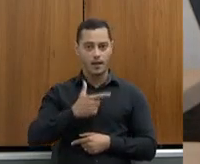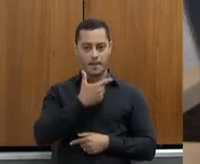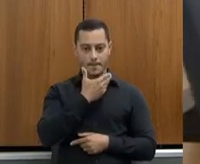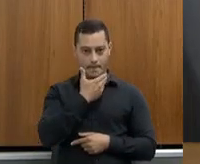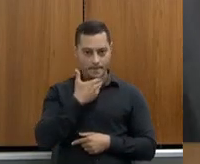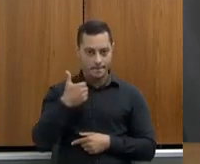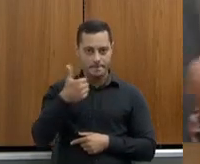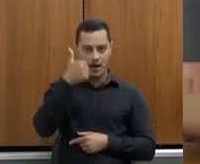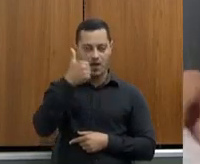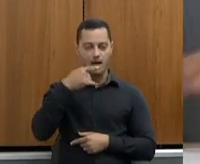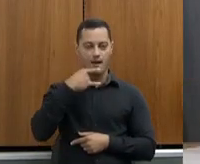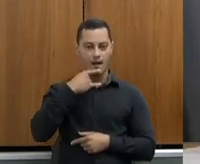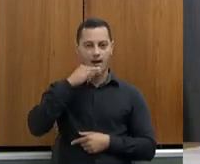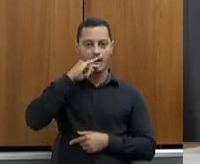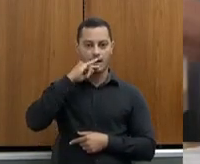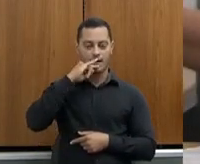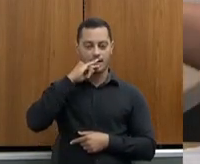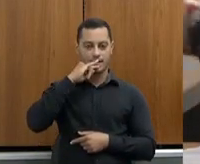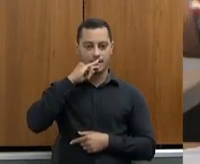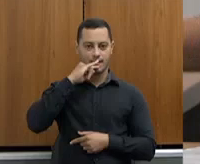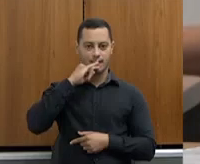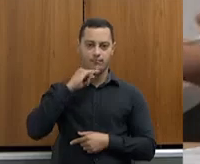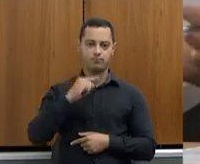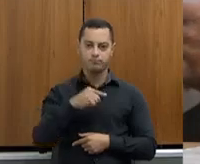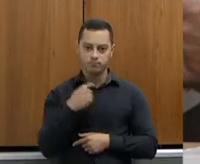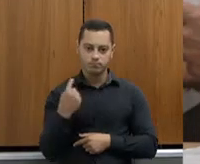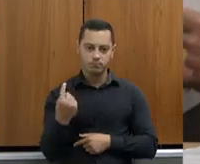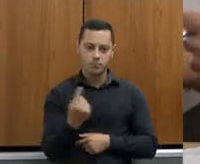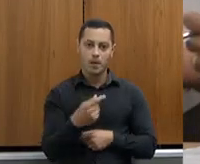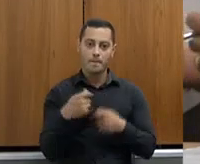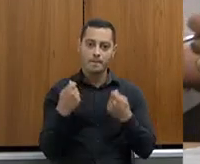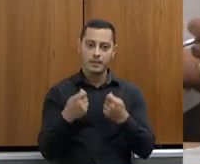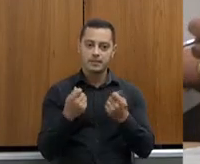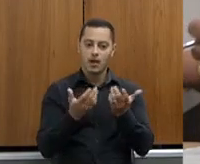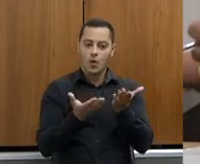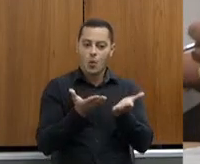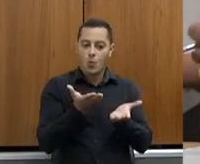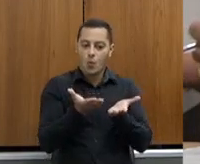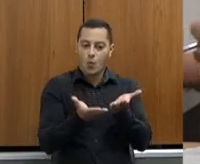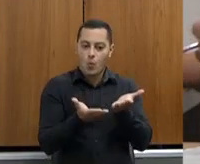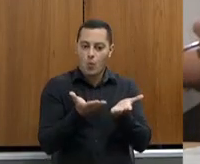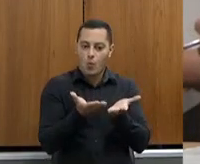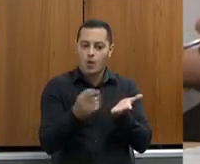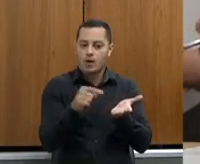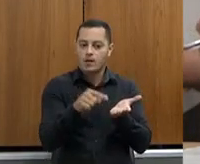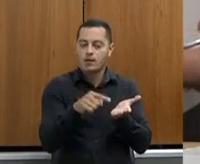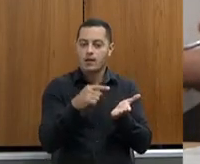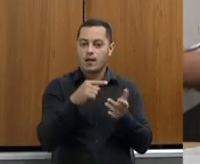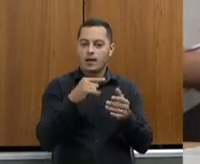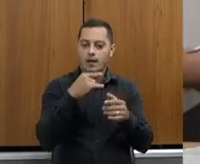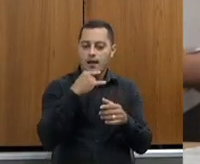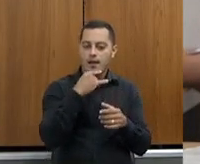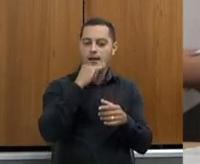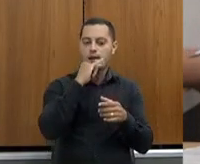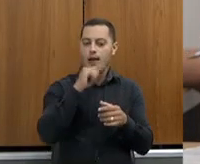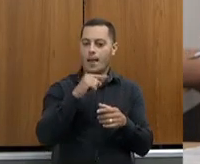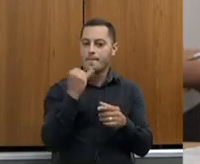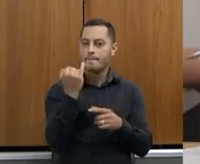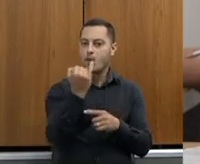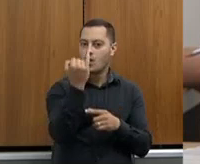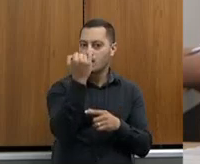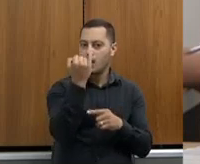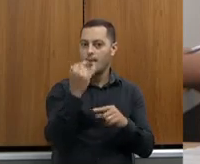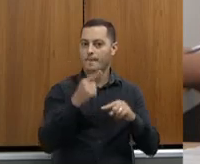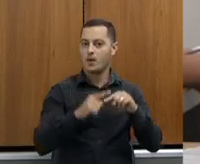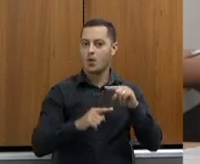referência da cachaça, e precisamos tratar melhor desse importante produto. E, da última vez que você